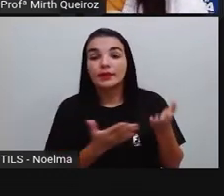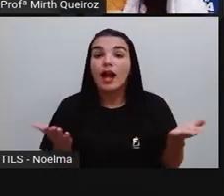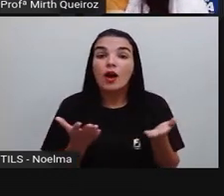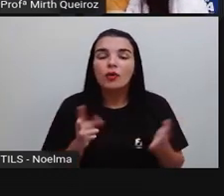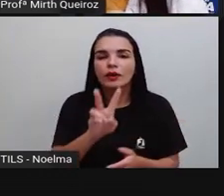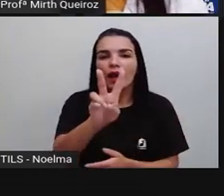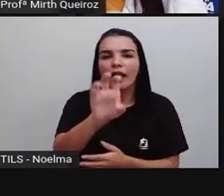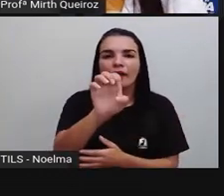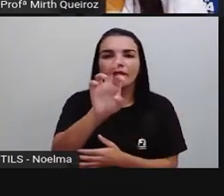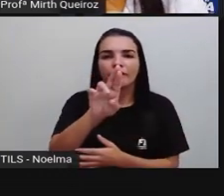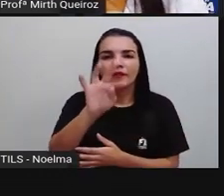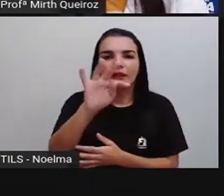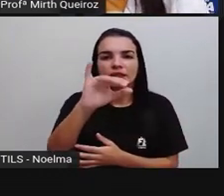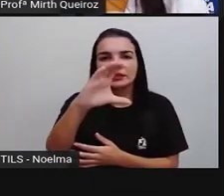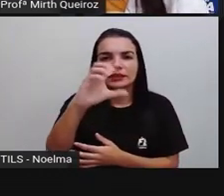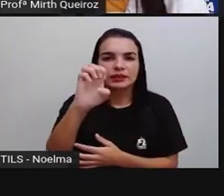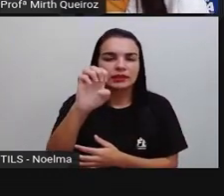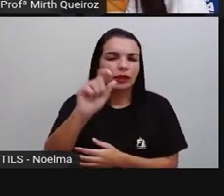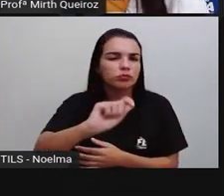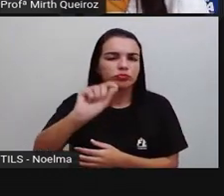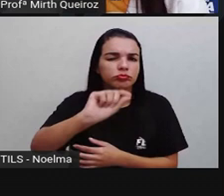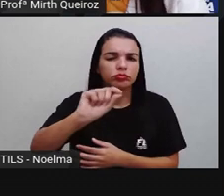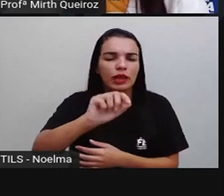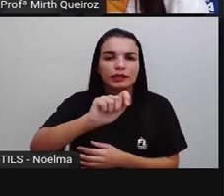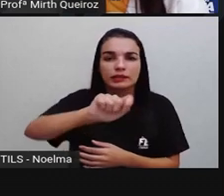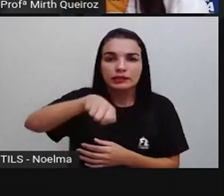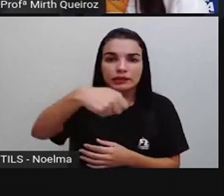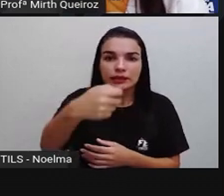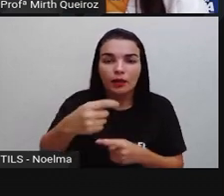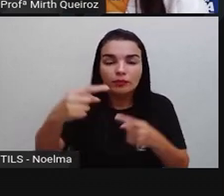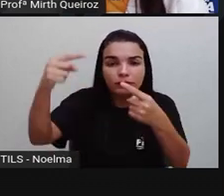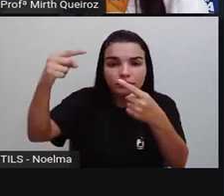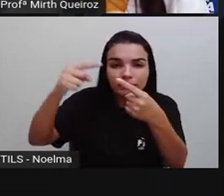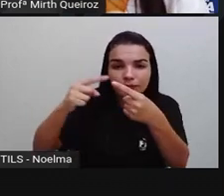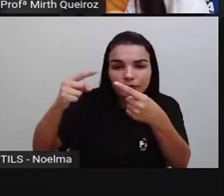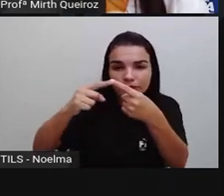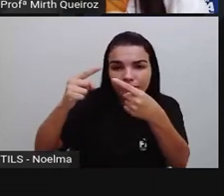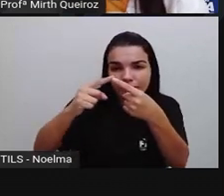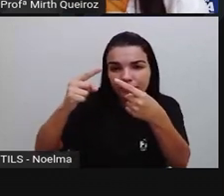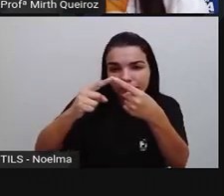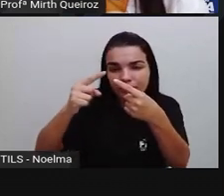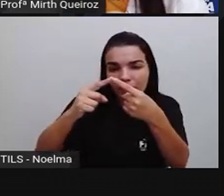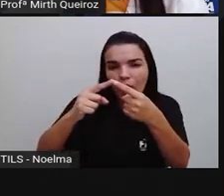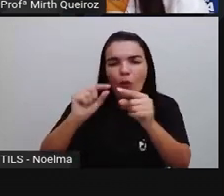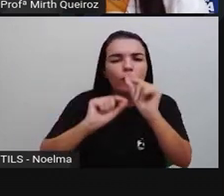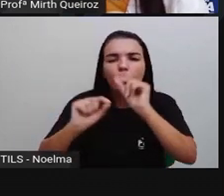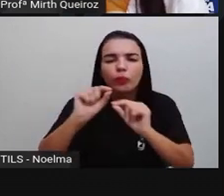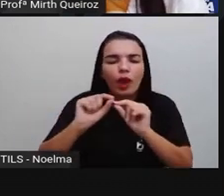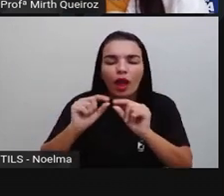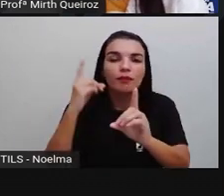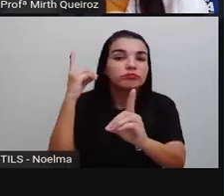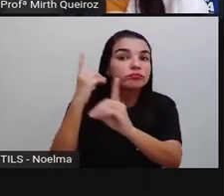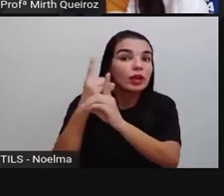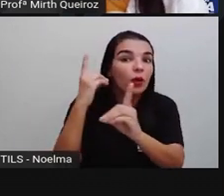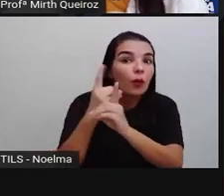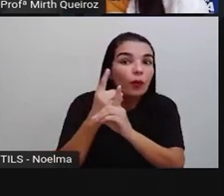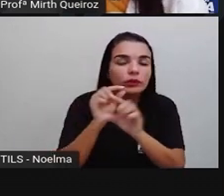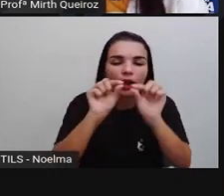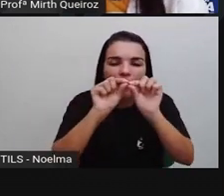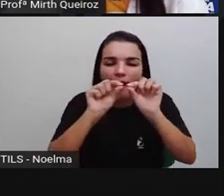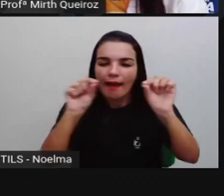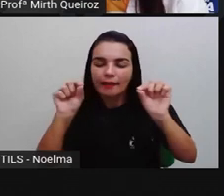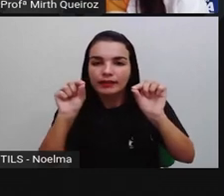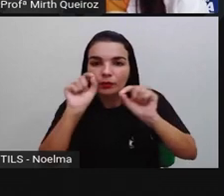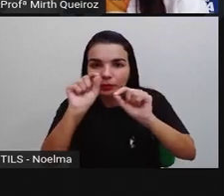E o que são vértices? Vértices é cada pontinho desse aqui. O encontro dos segmentos de